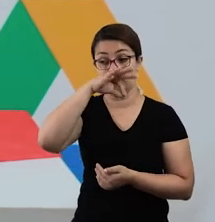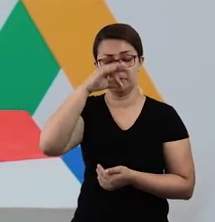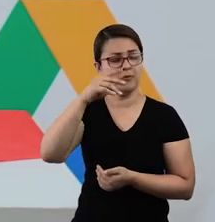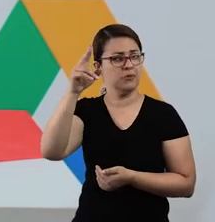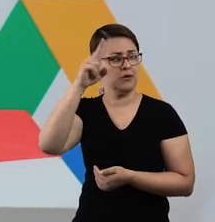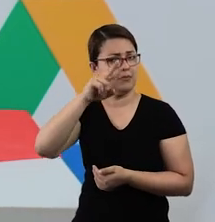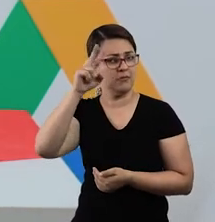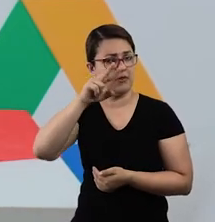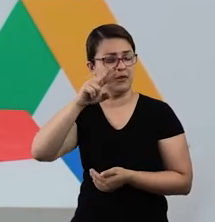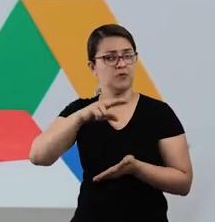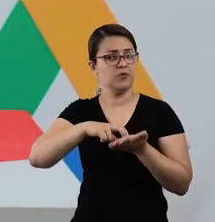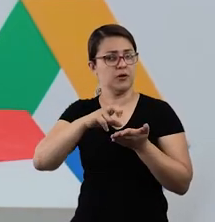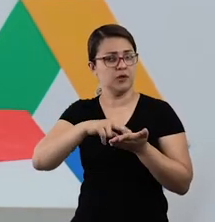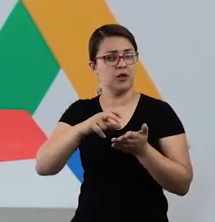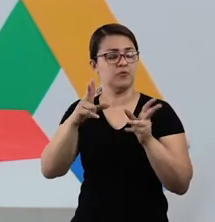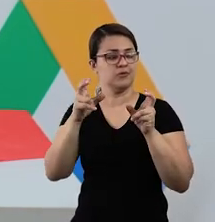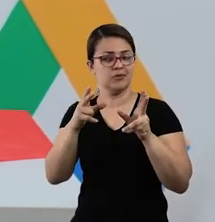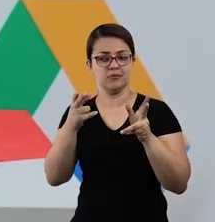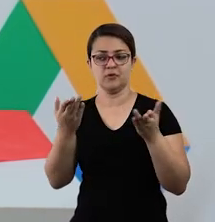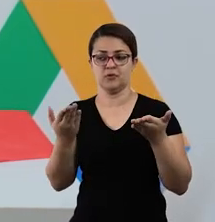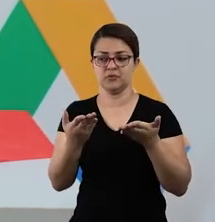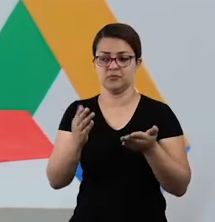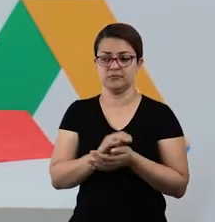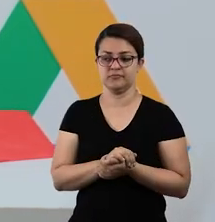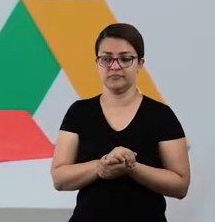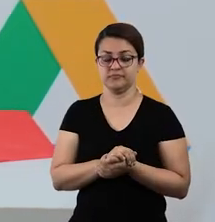palavrinhas desse vocabulário? Então, vamos lá.